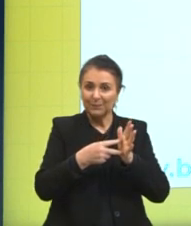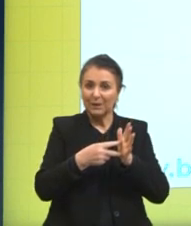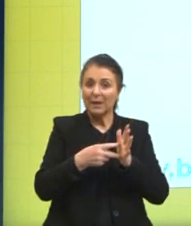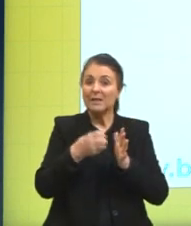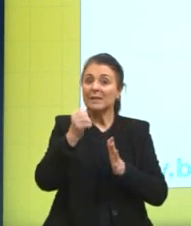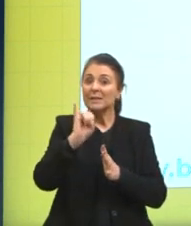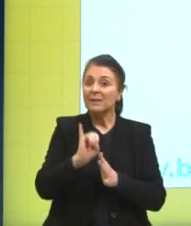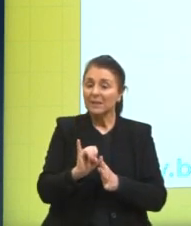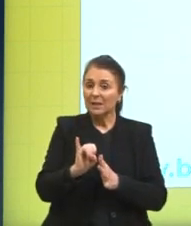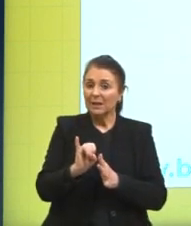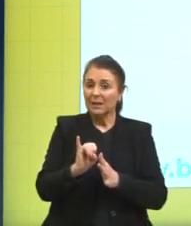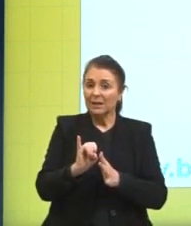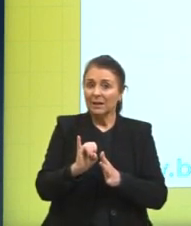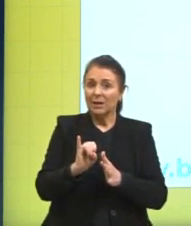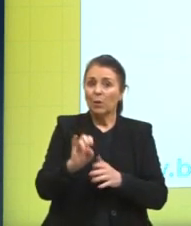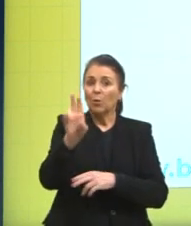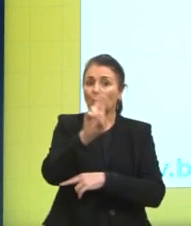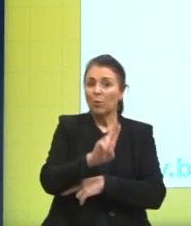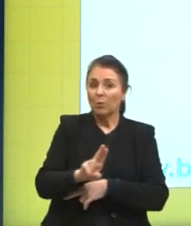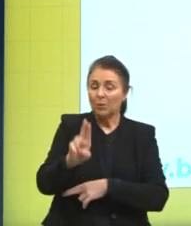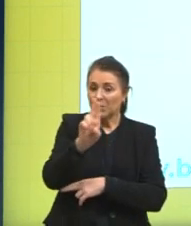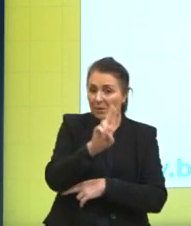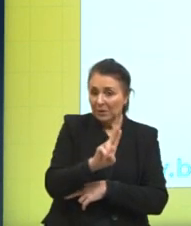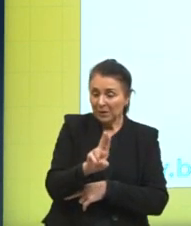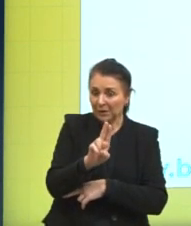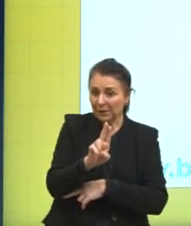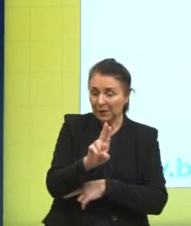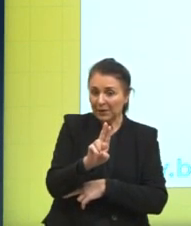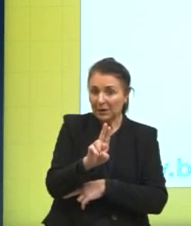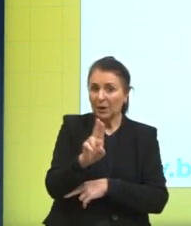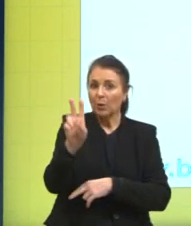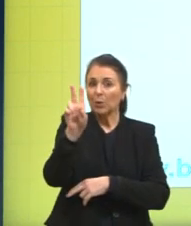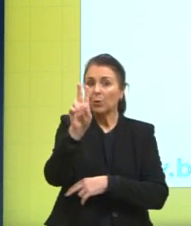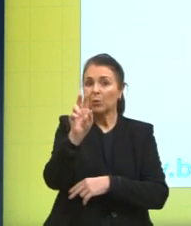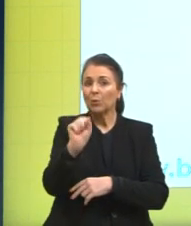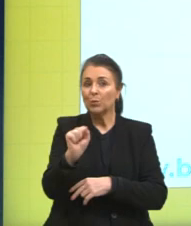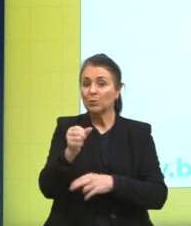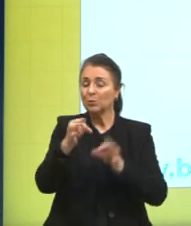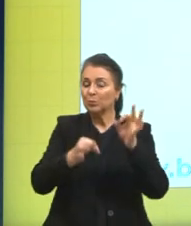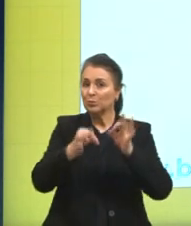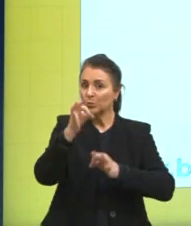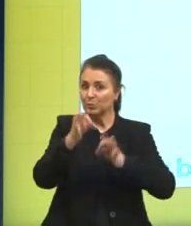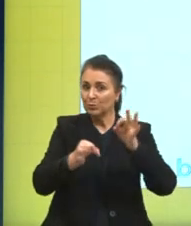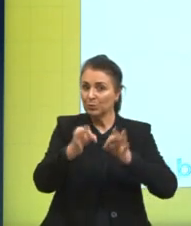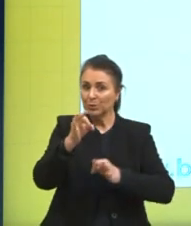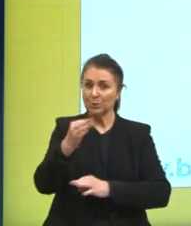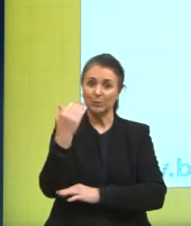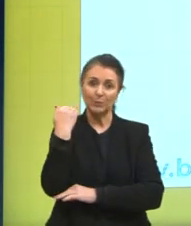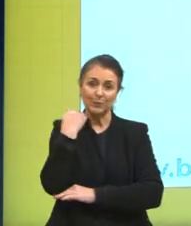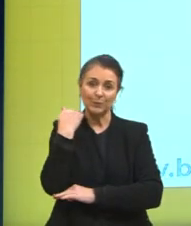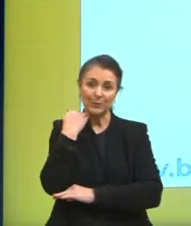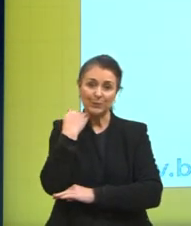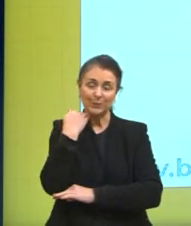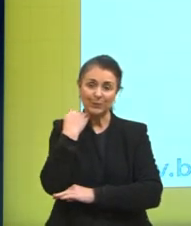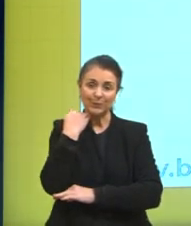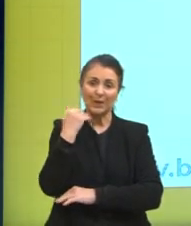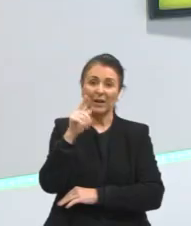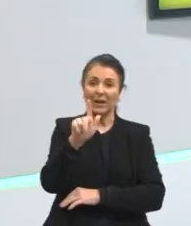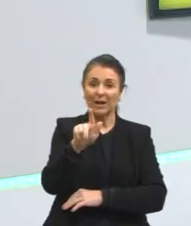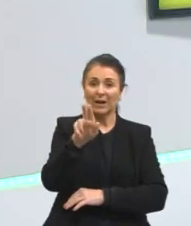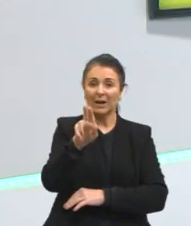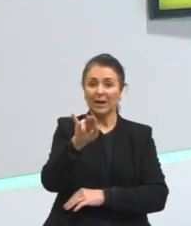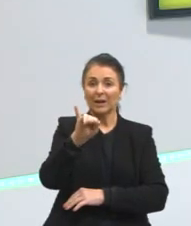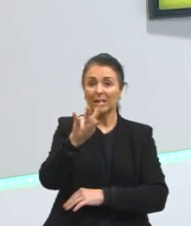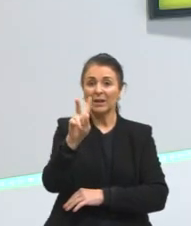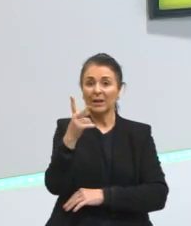assumir utilidade jurídica como comentei antes com vocês a guilhotina lá no